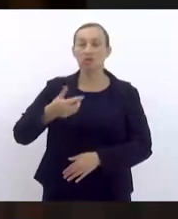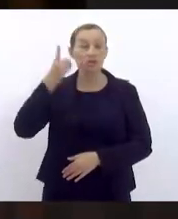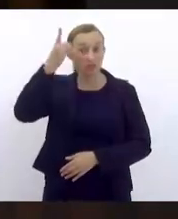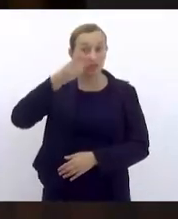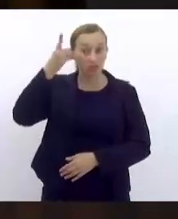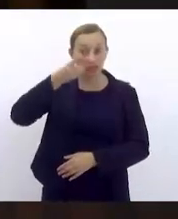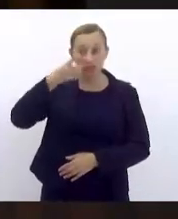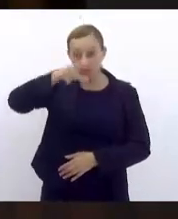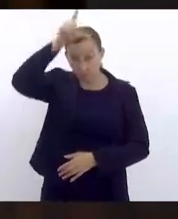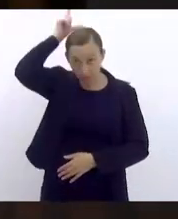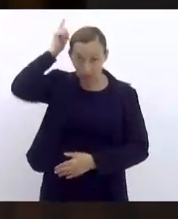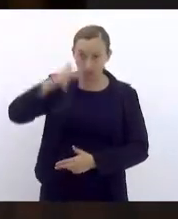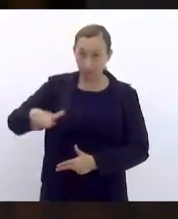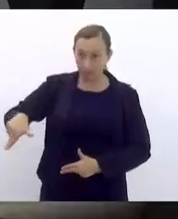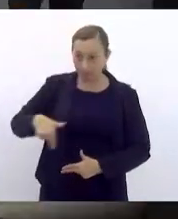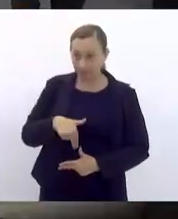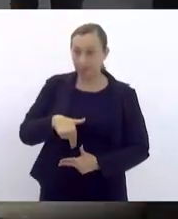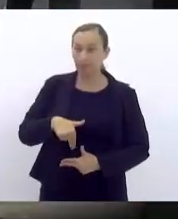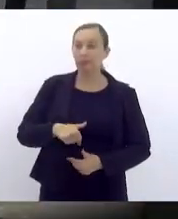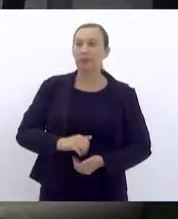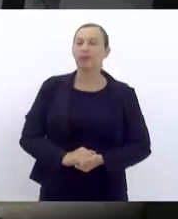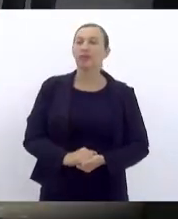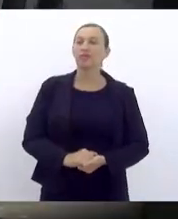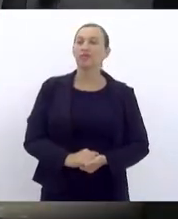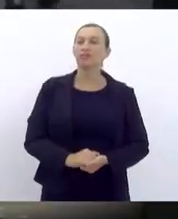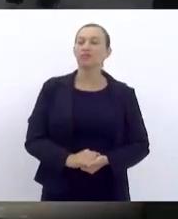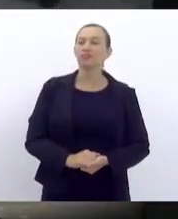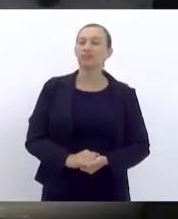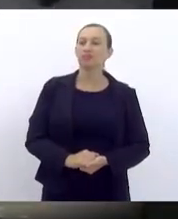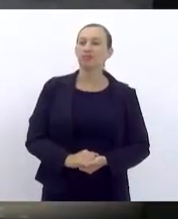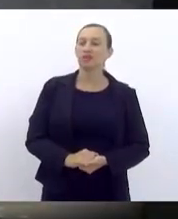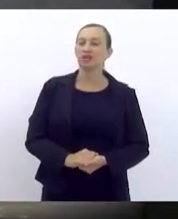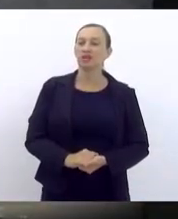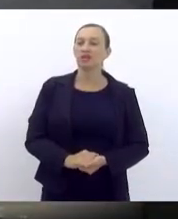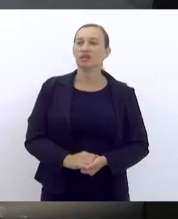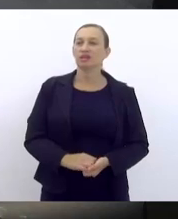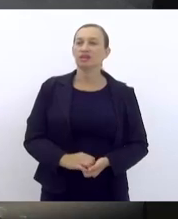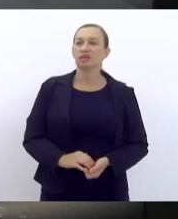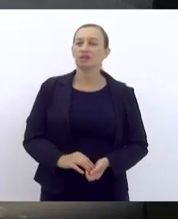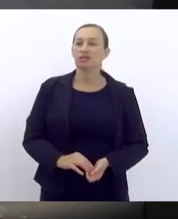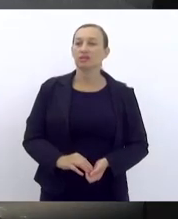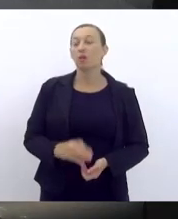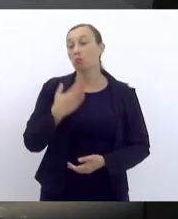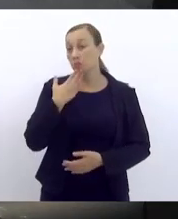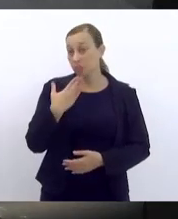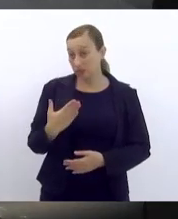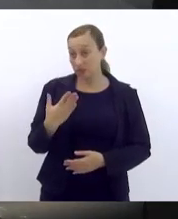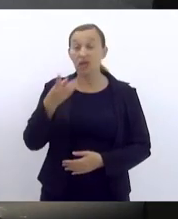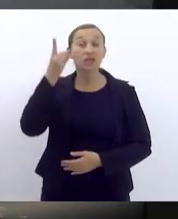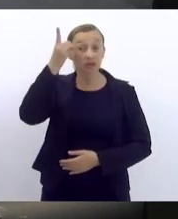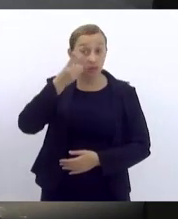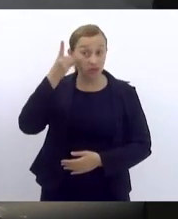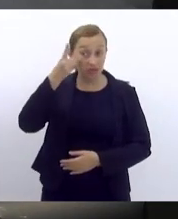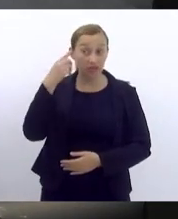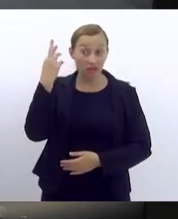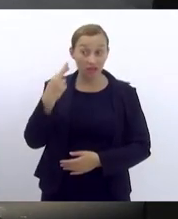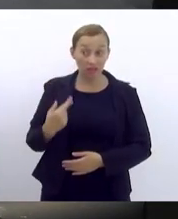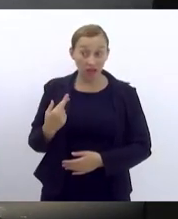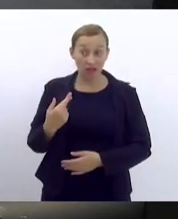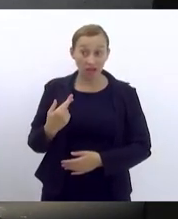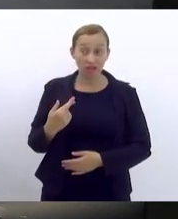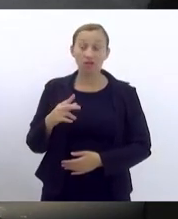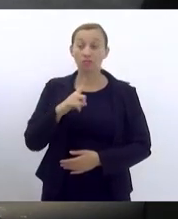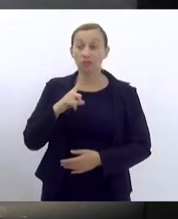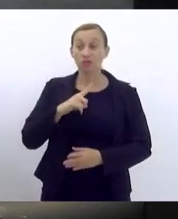deputado Luiz Paulo eu pediria a deputada Renata Souza que eu tenha